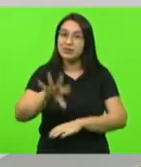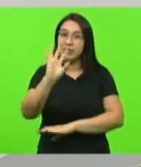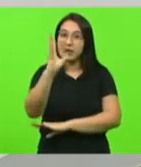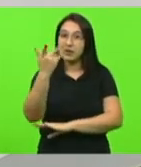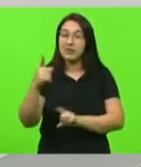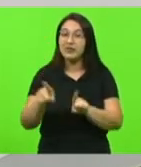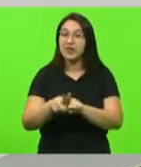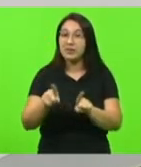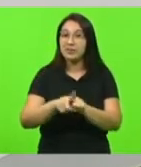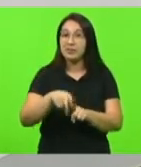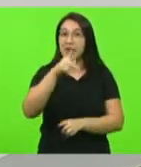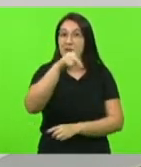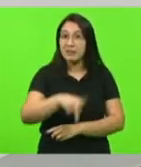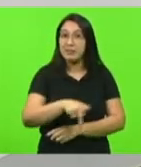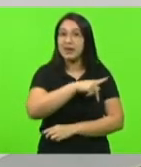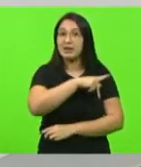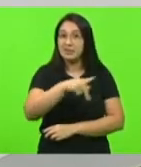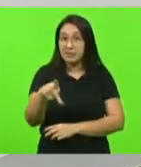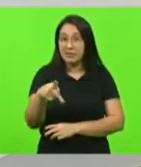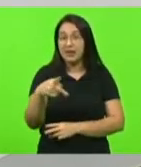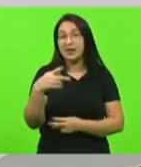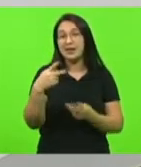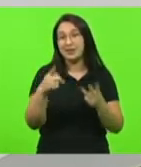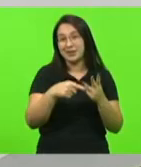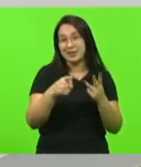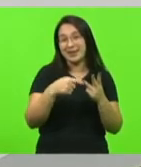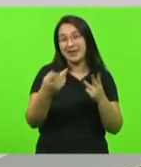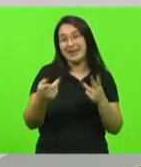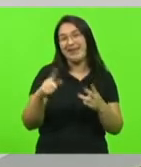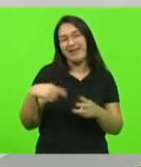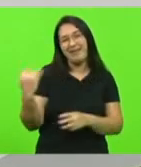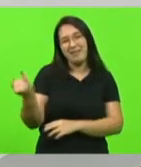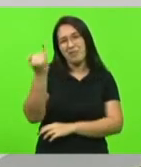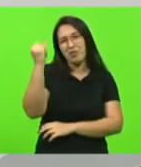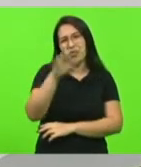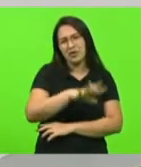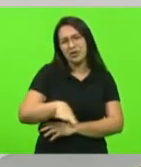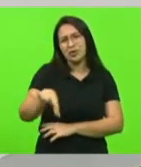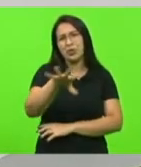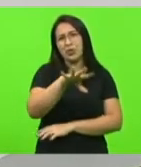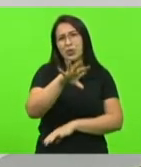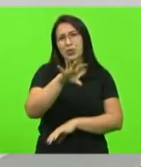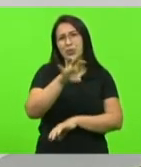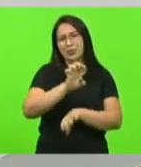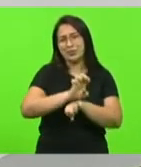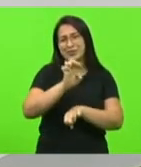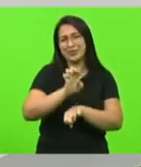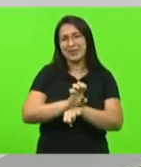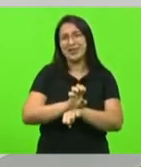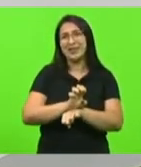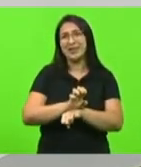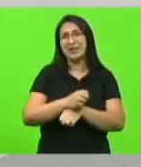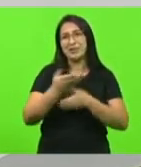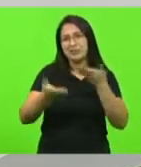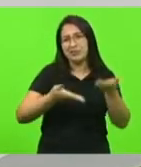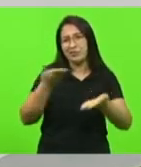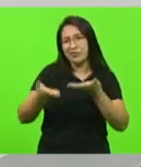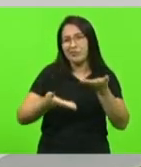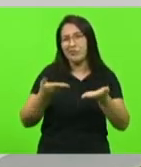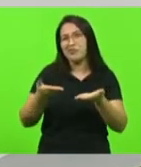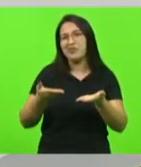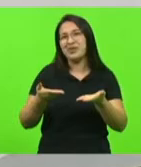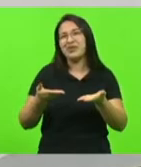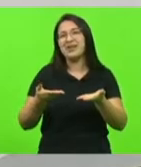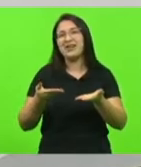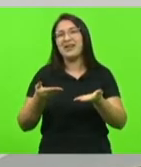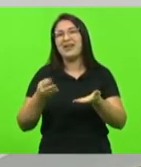pela importância do projeto que ele tem em todo o estado que é a farmácia viva itinerante que trabalha com as plantas medicinais com o resgate do